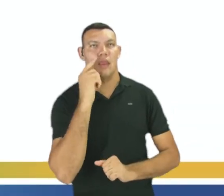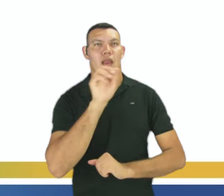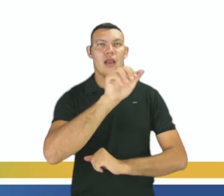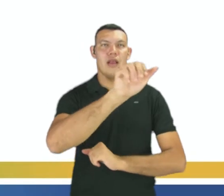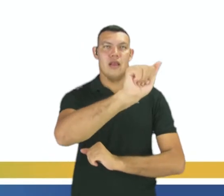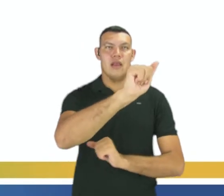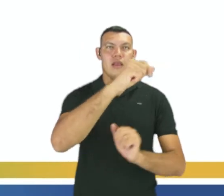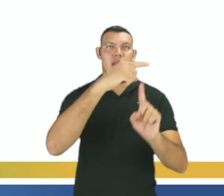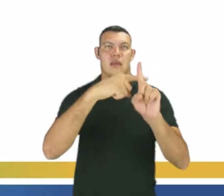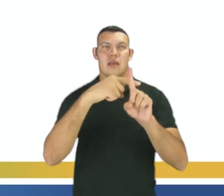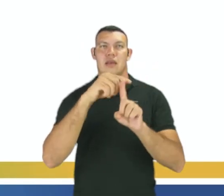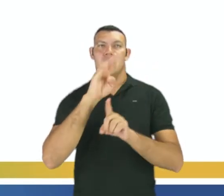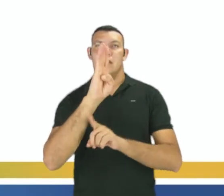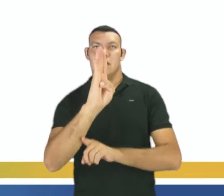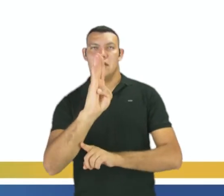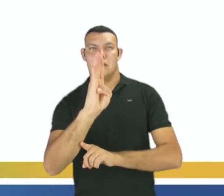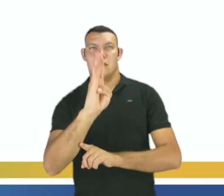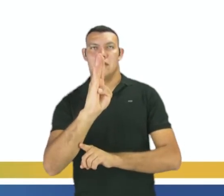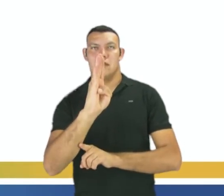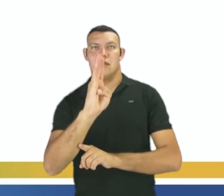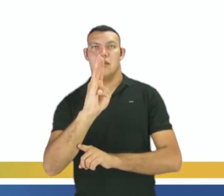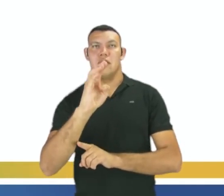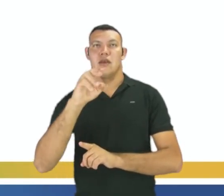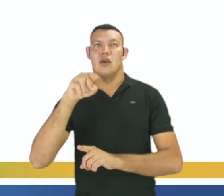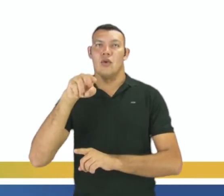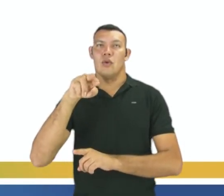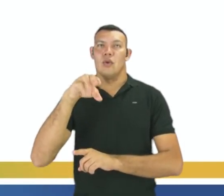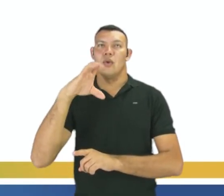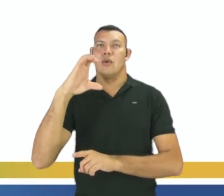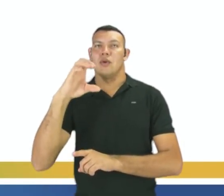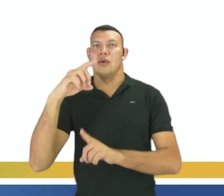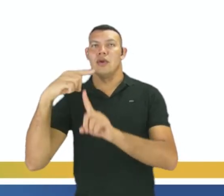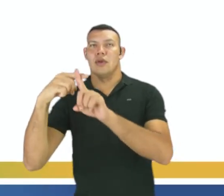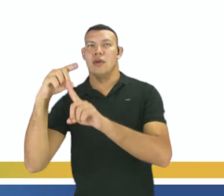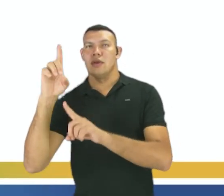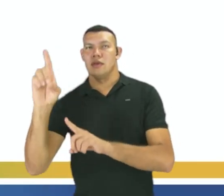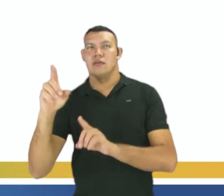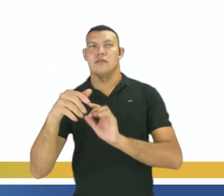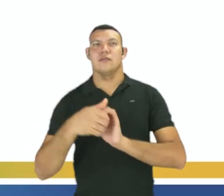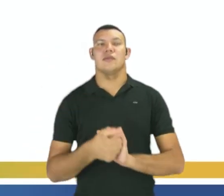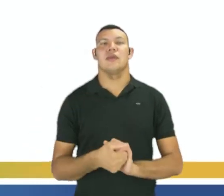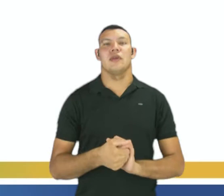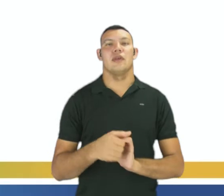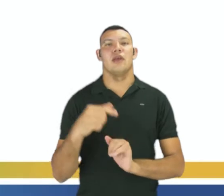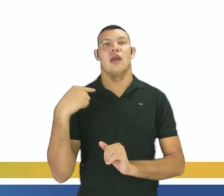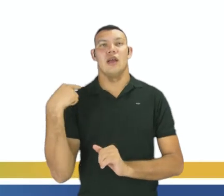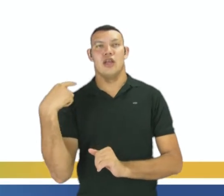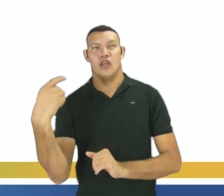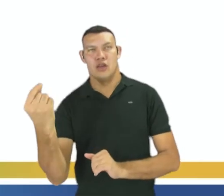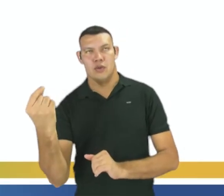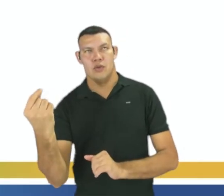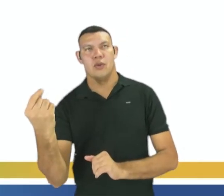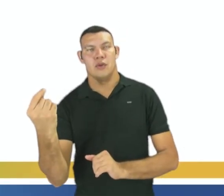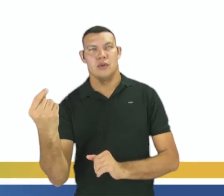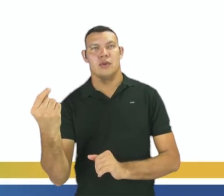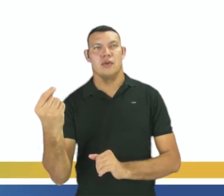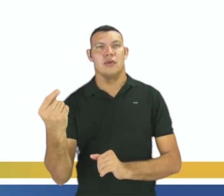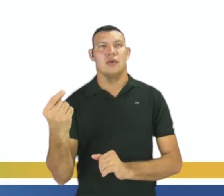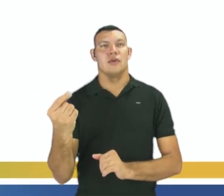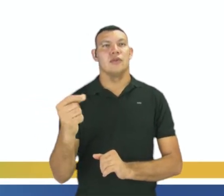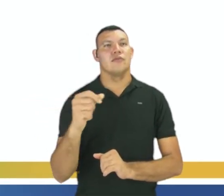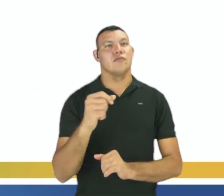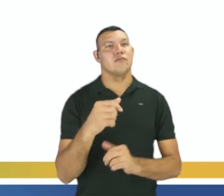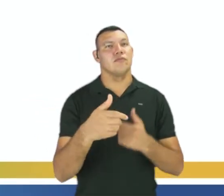A mais B formando CD. Então, quando você tem a velocidade tendo os reagentes formando